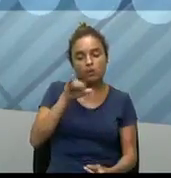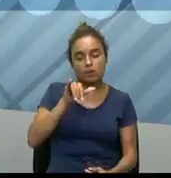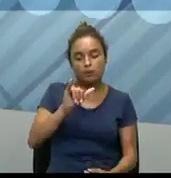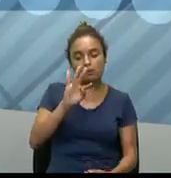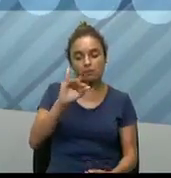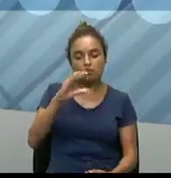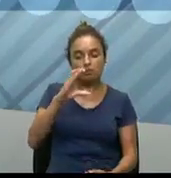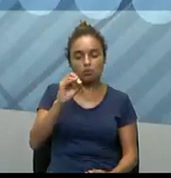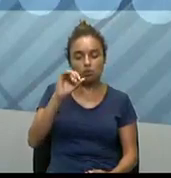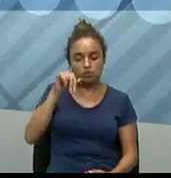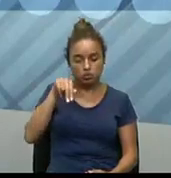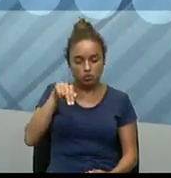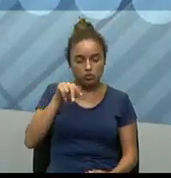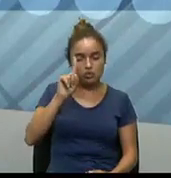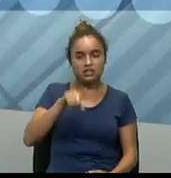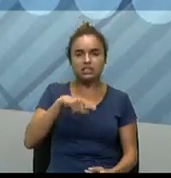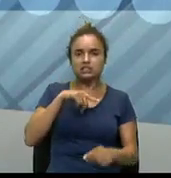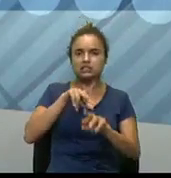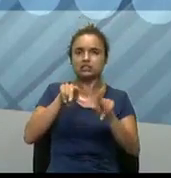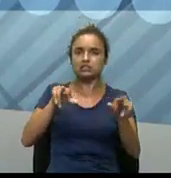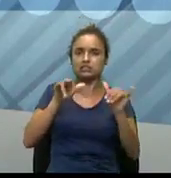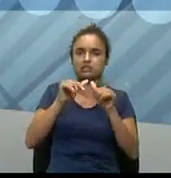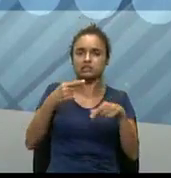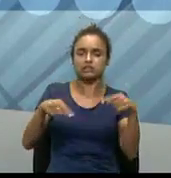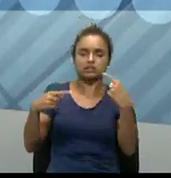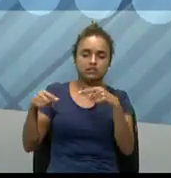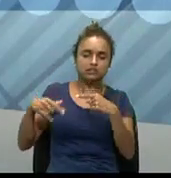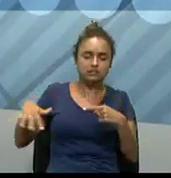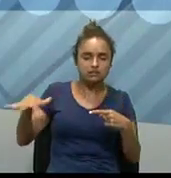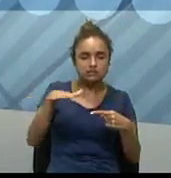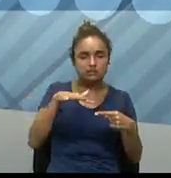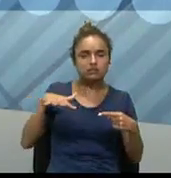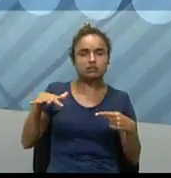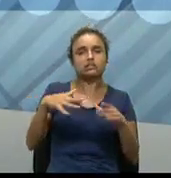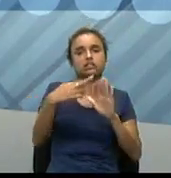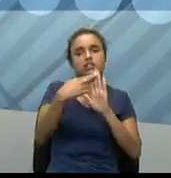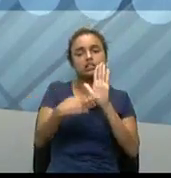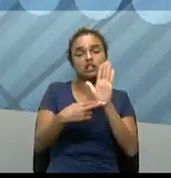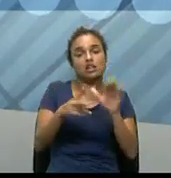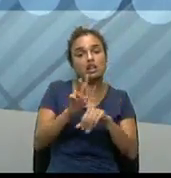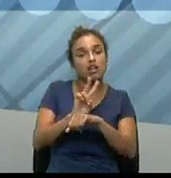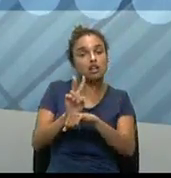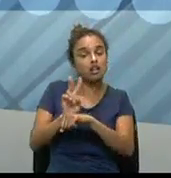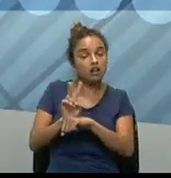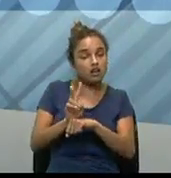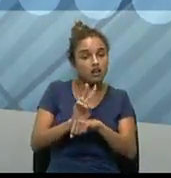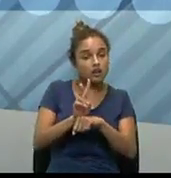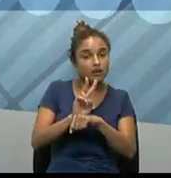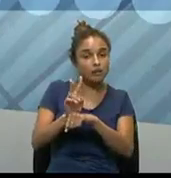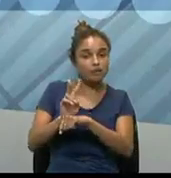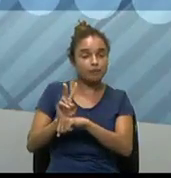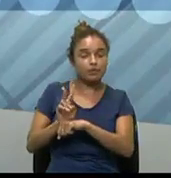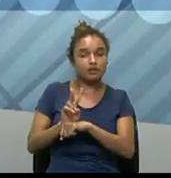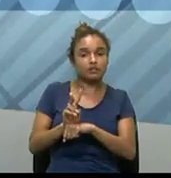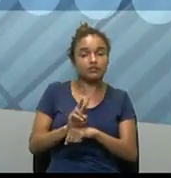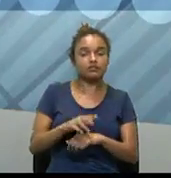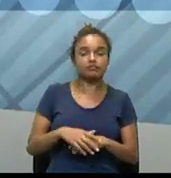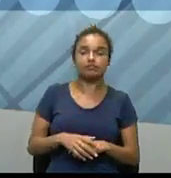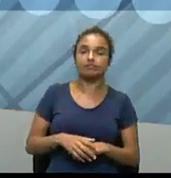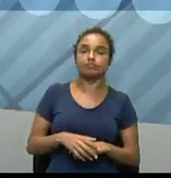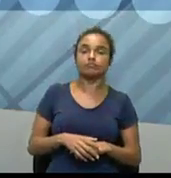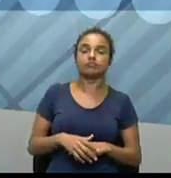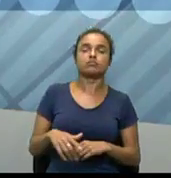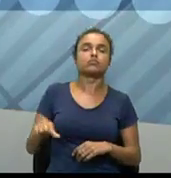existem várias discussões, né? Tanto na questão da regulamentação, né? Então, é isso.